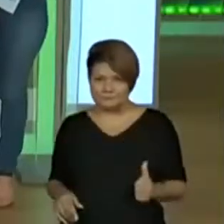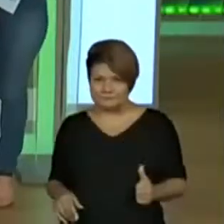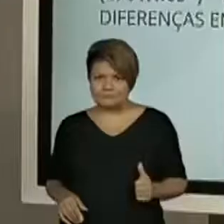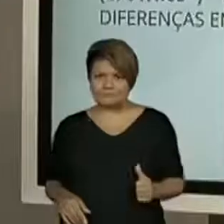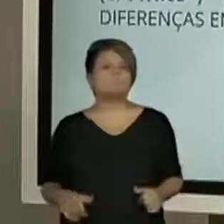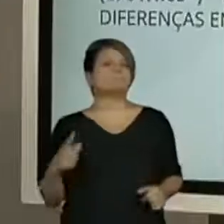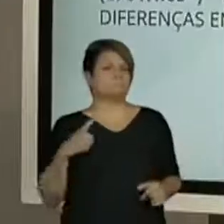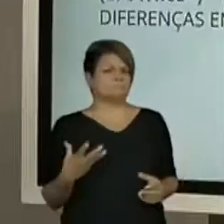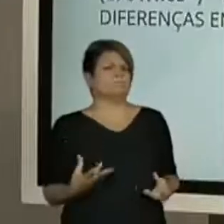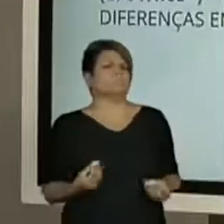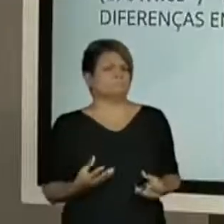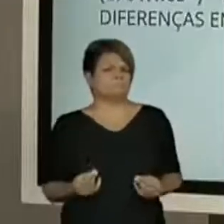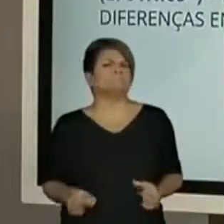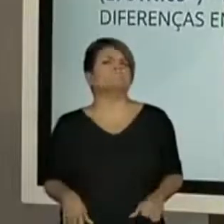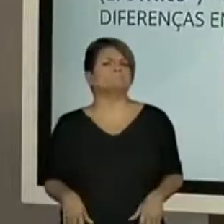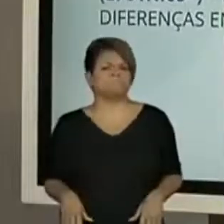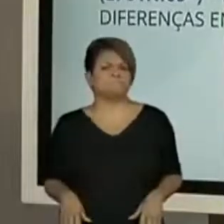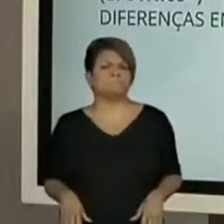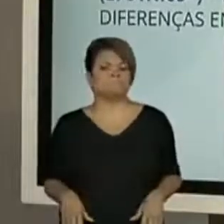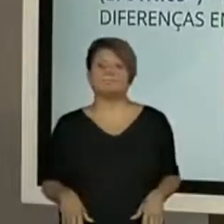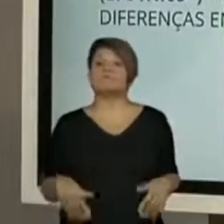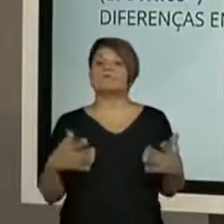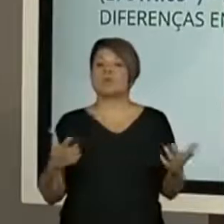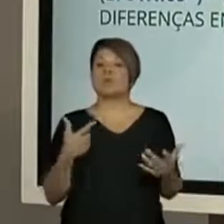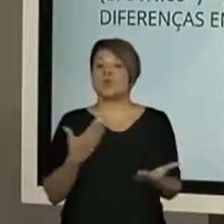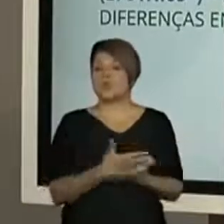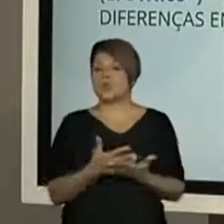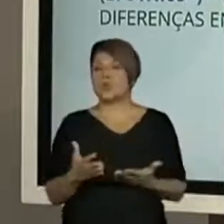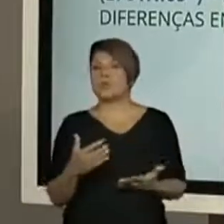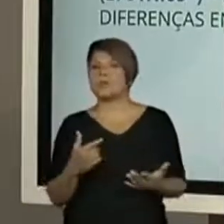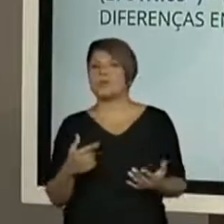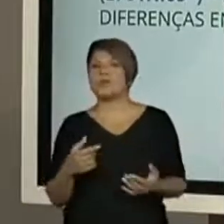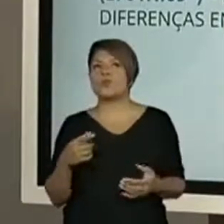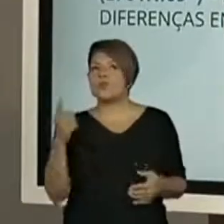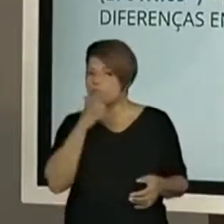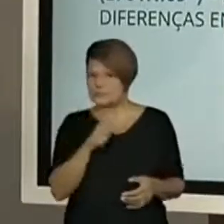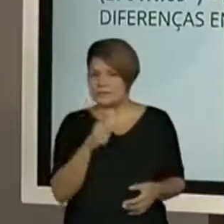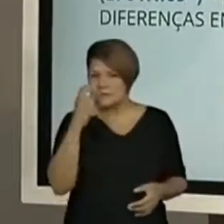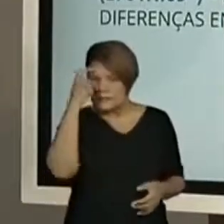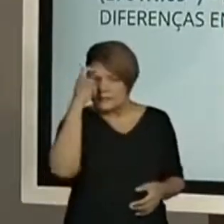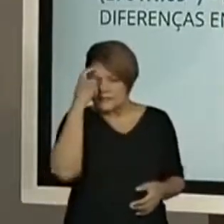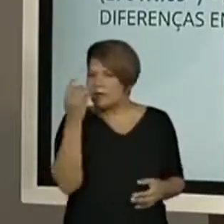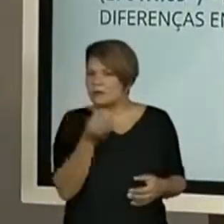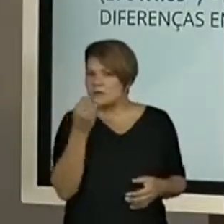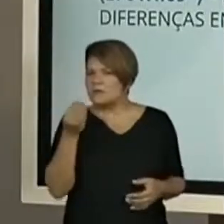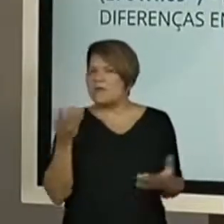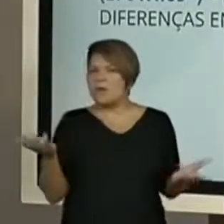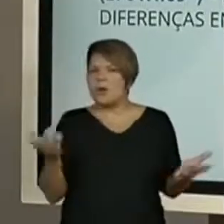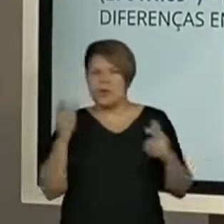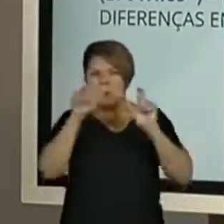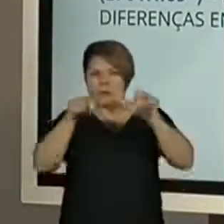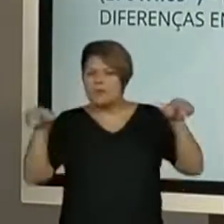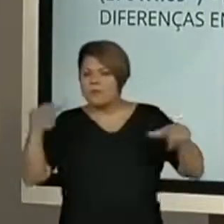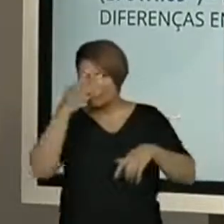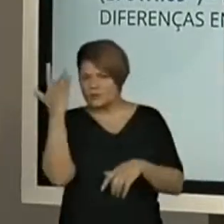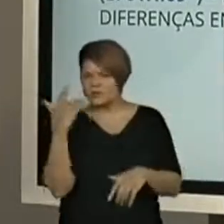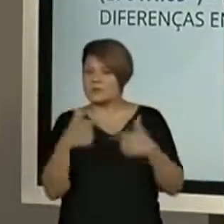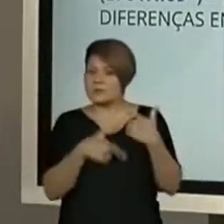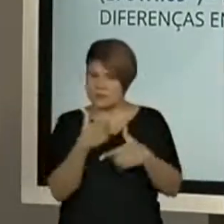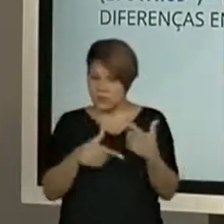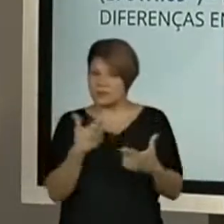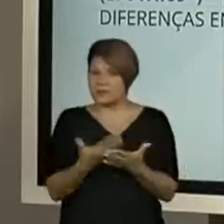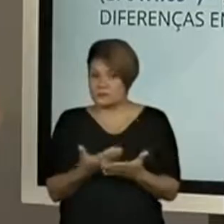Ju. Bastante. Vocês conseguem pensar quais são as pessoas que trabalham aí na sua escola? Quais as pessoas que vocês